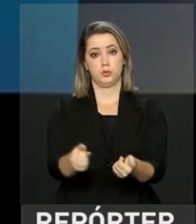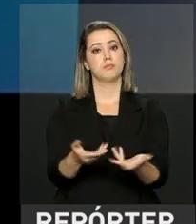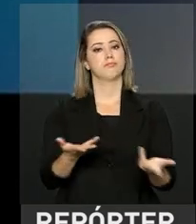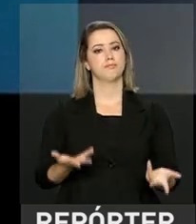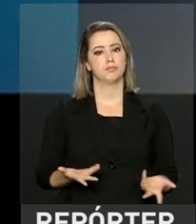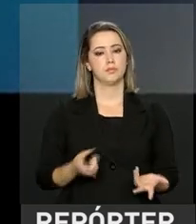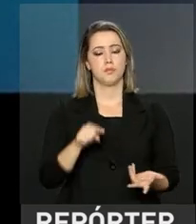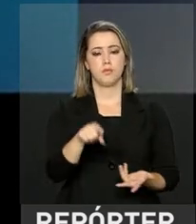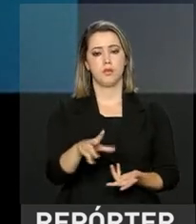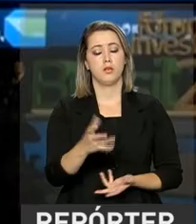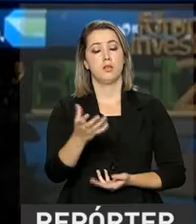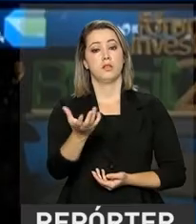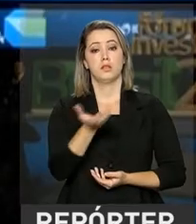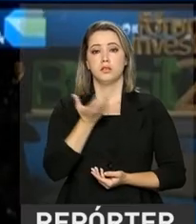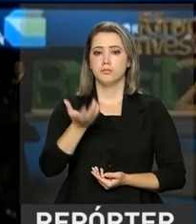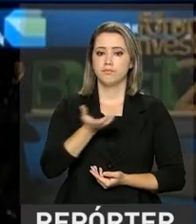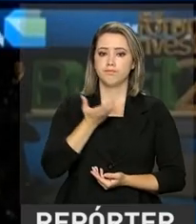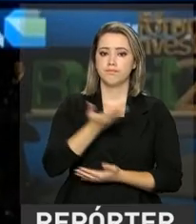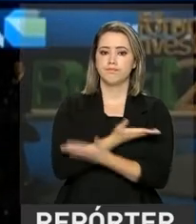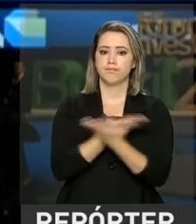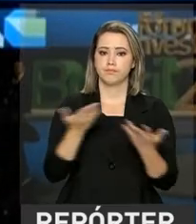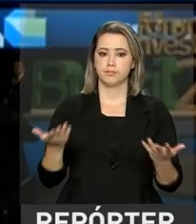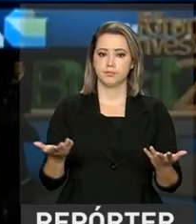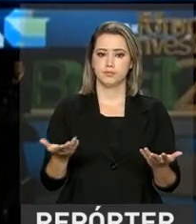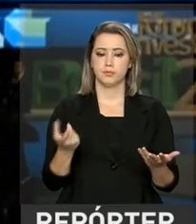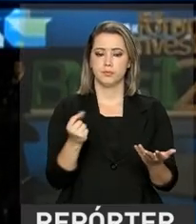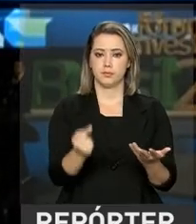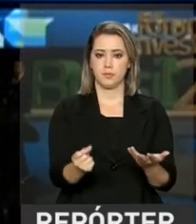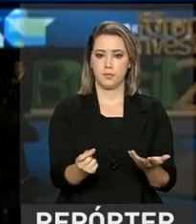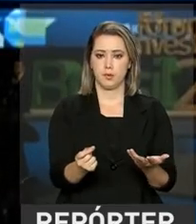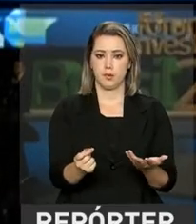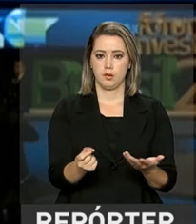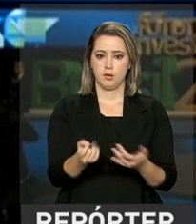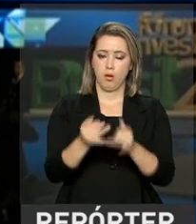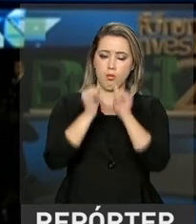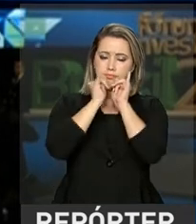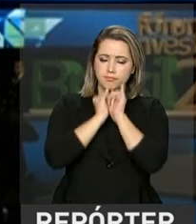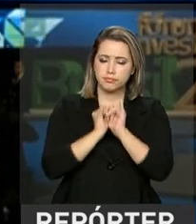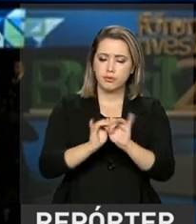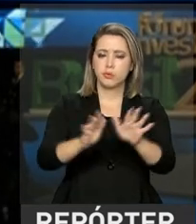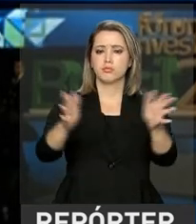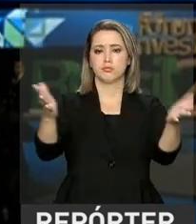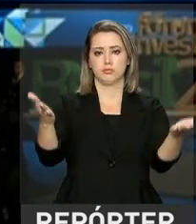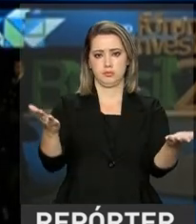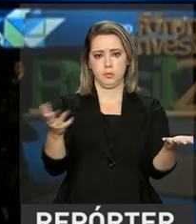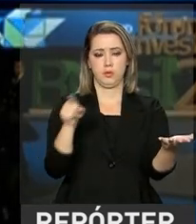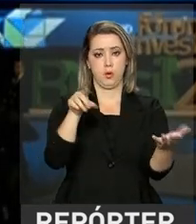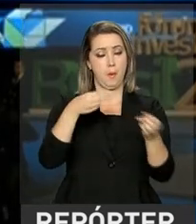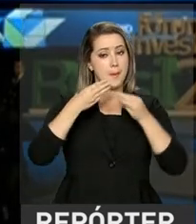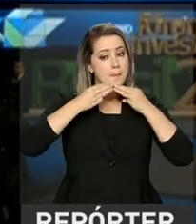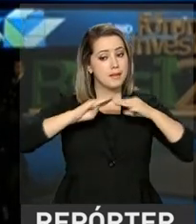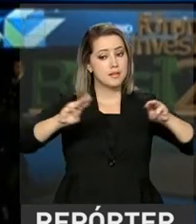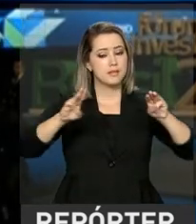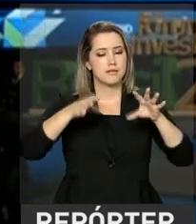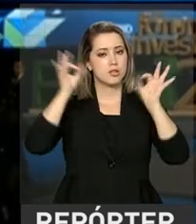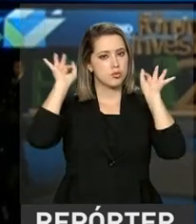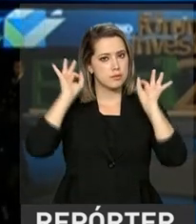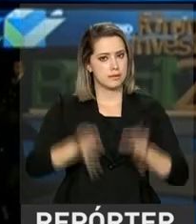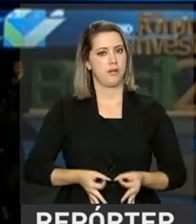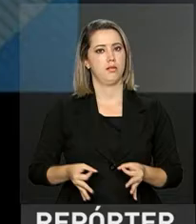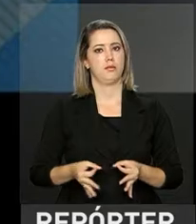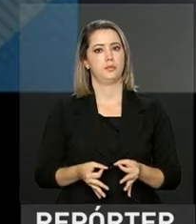Eu quero, meus senhores e minhas senhoras, eu quero transmitir uma mensagem clara.